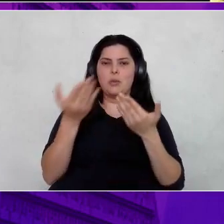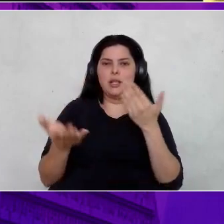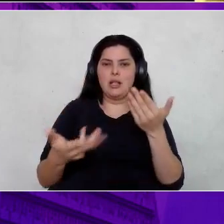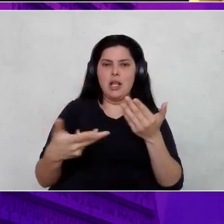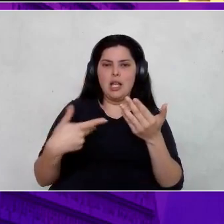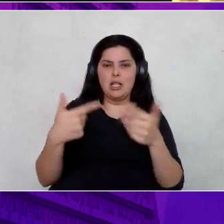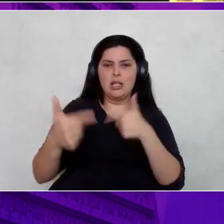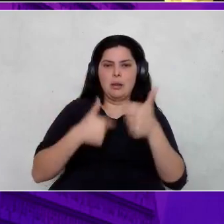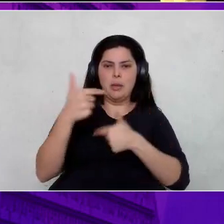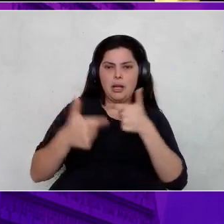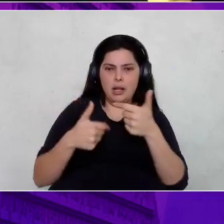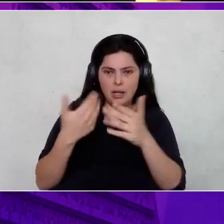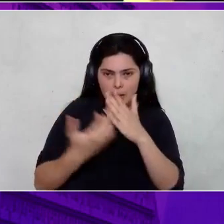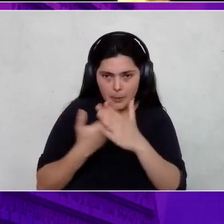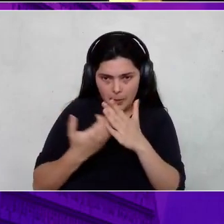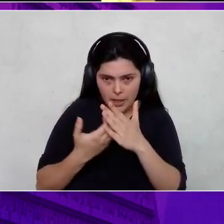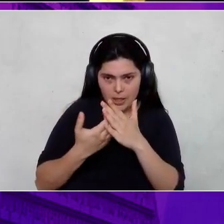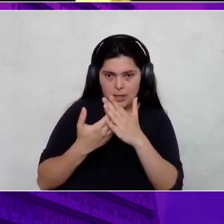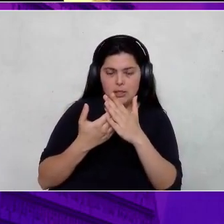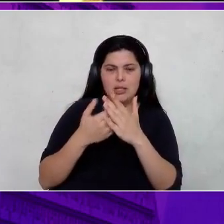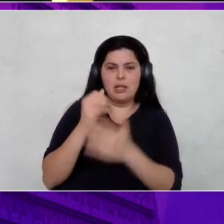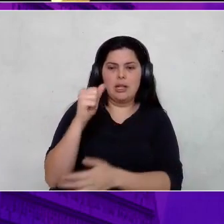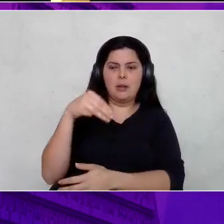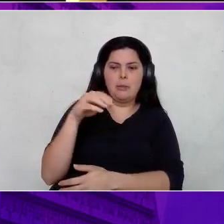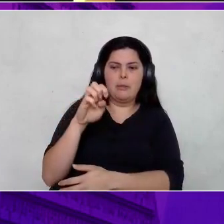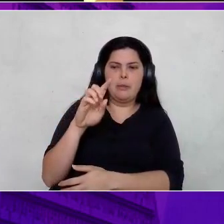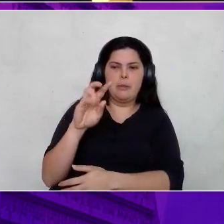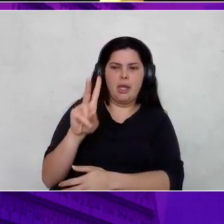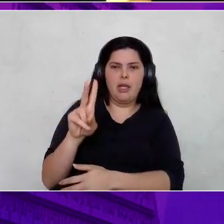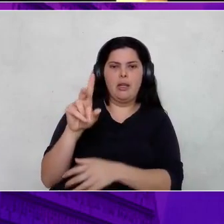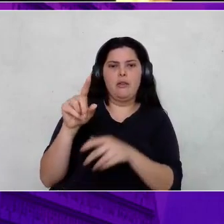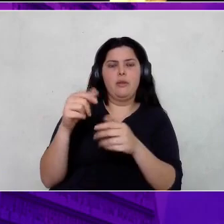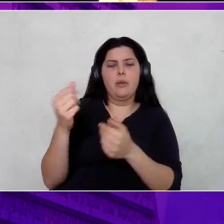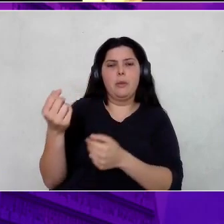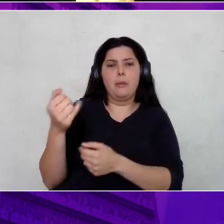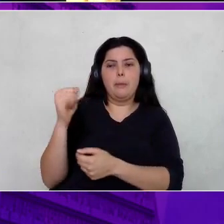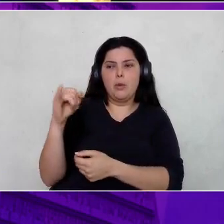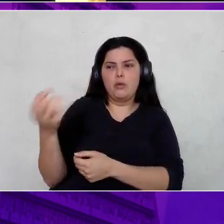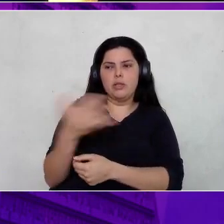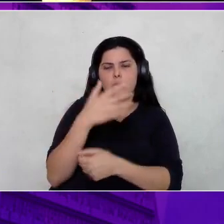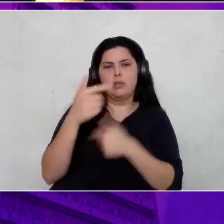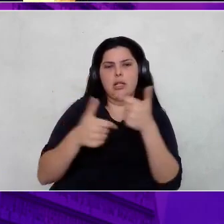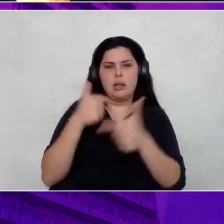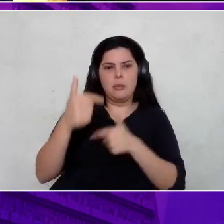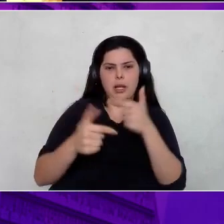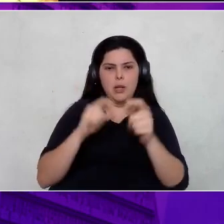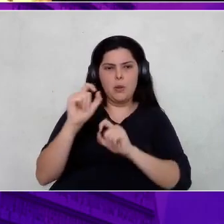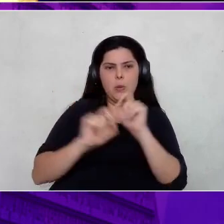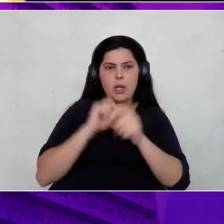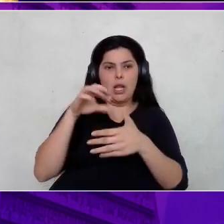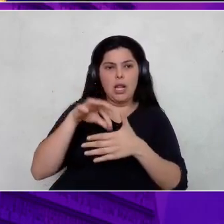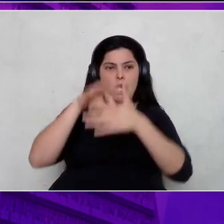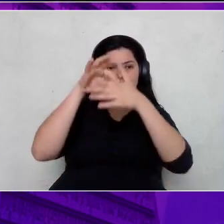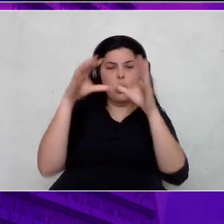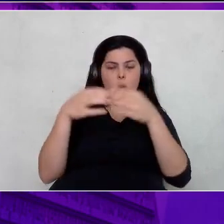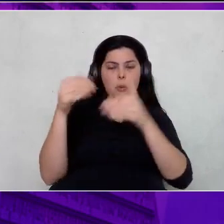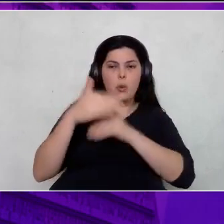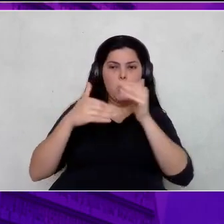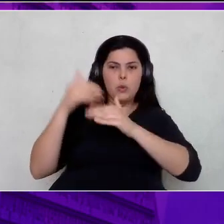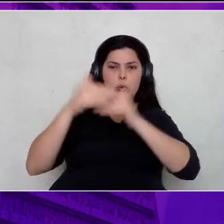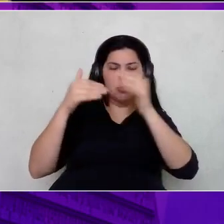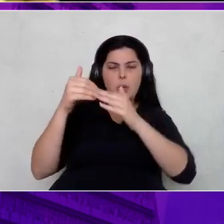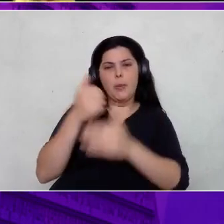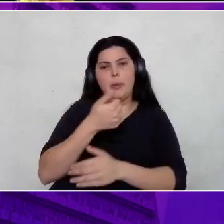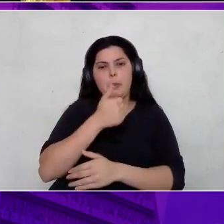que é um braço de inovação da Ambev, onde tive a oportunidade de liderar uma equipe na construção de bebidas. Depois,